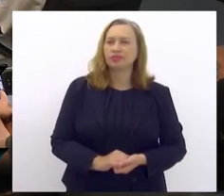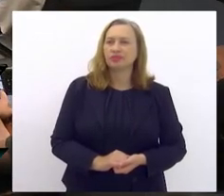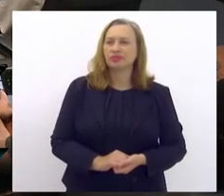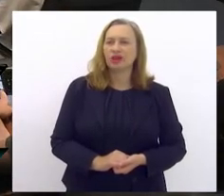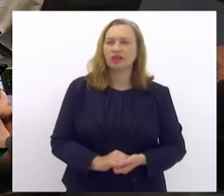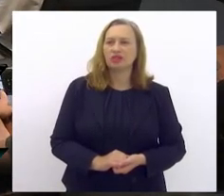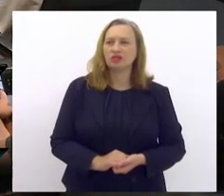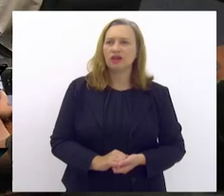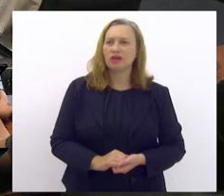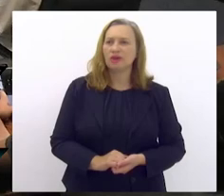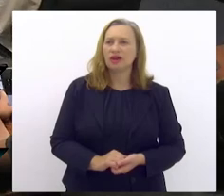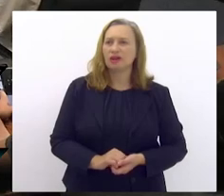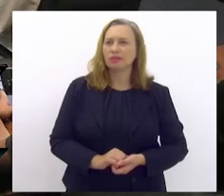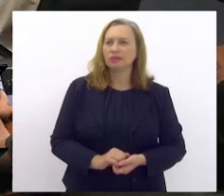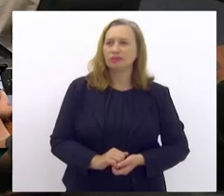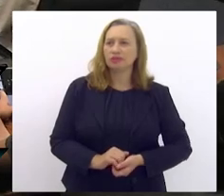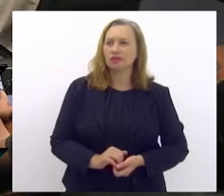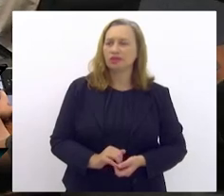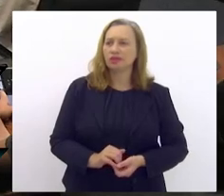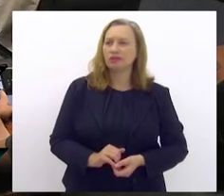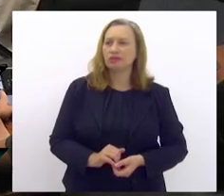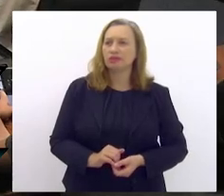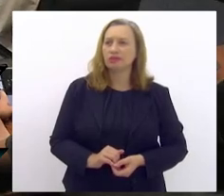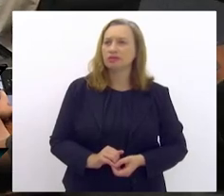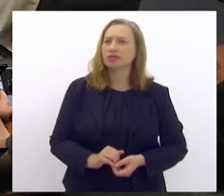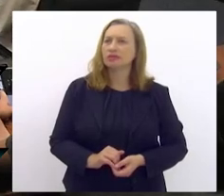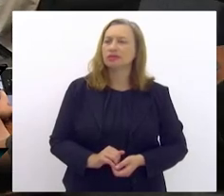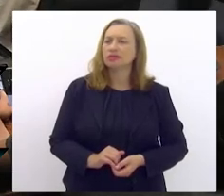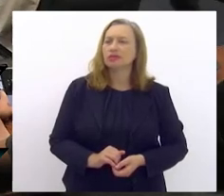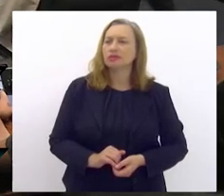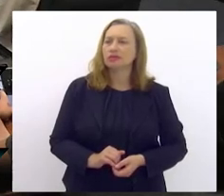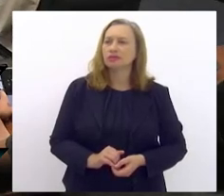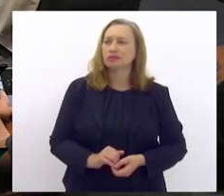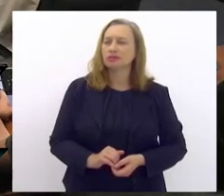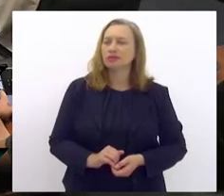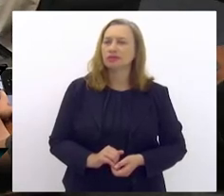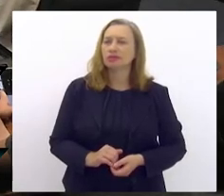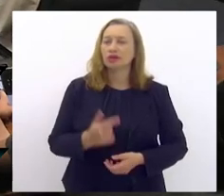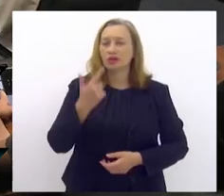Não foi. Agora vê se eu consegui. Acendeu.